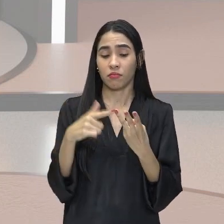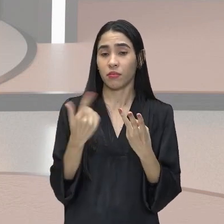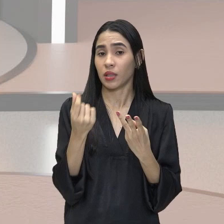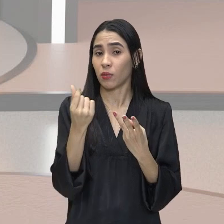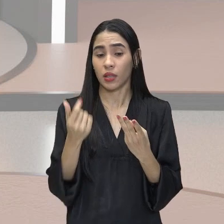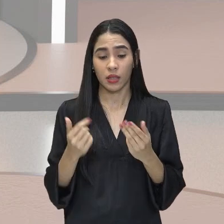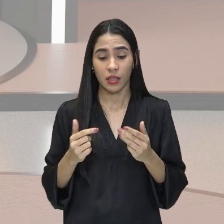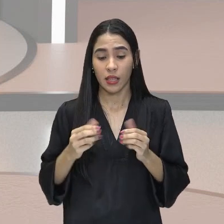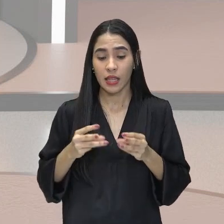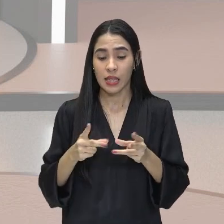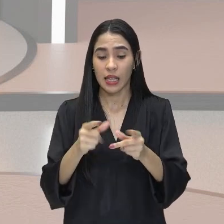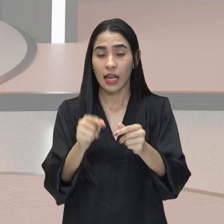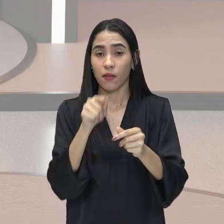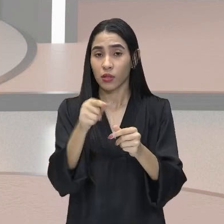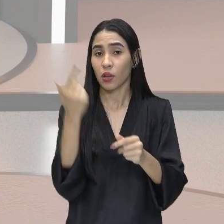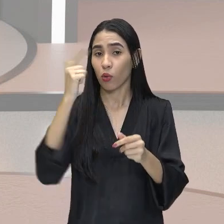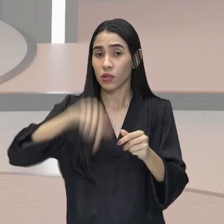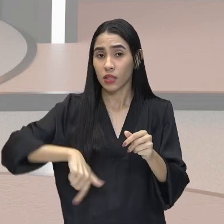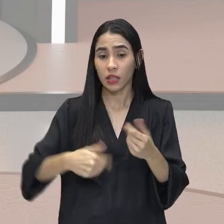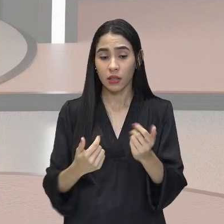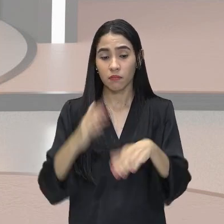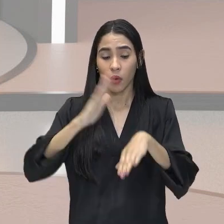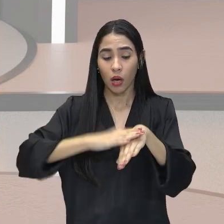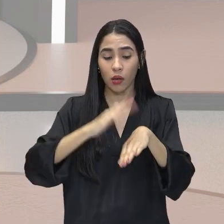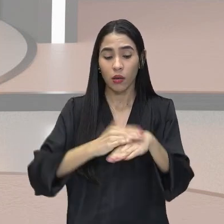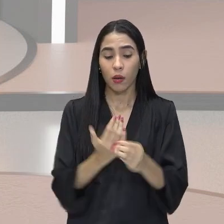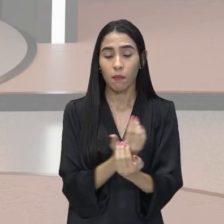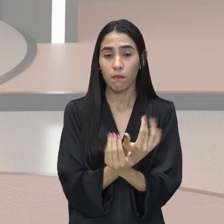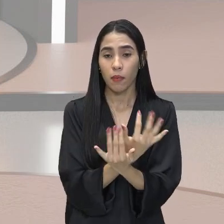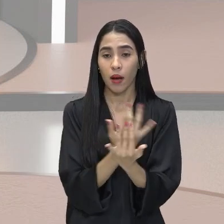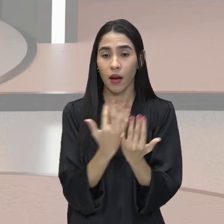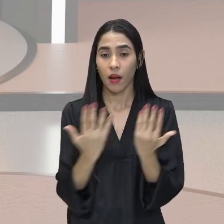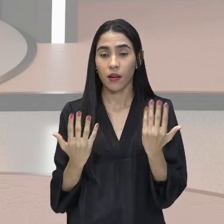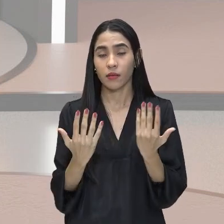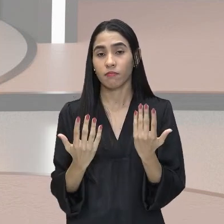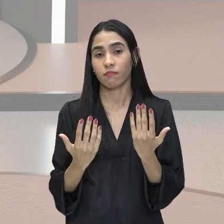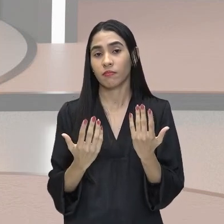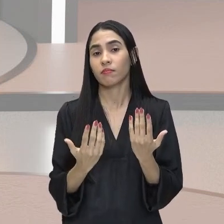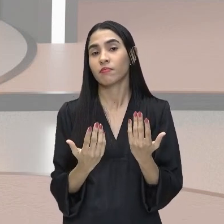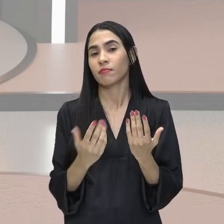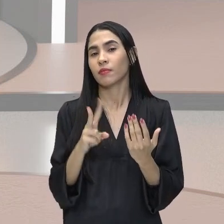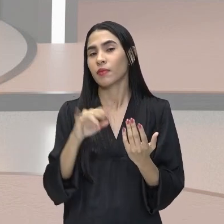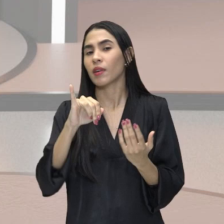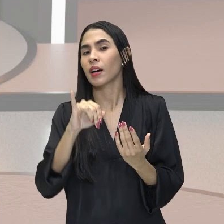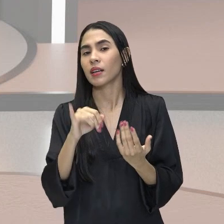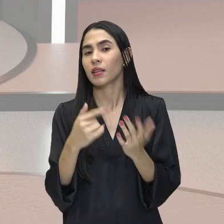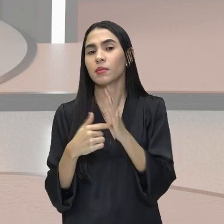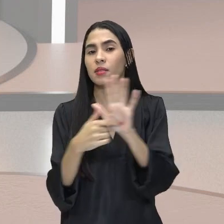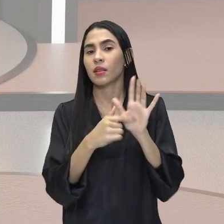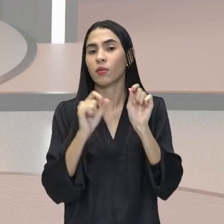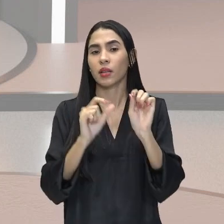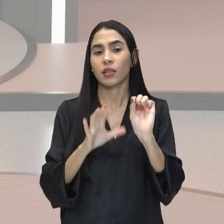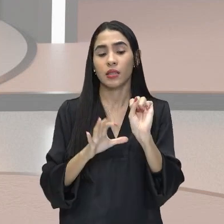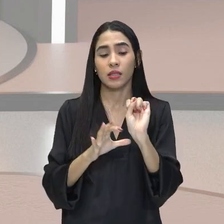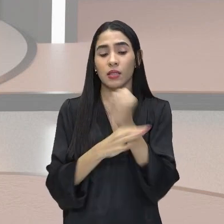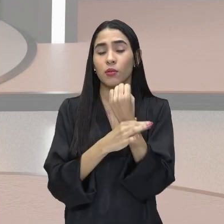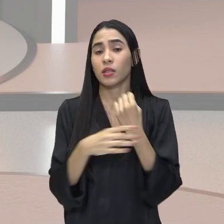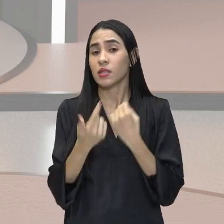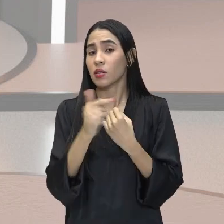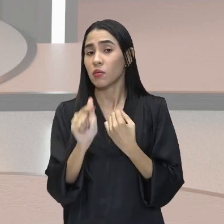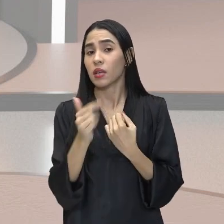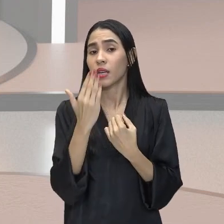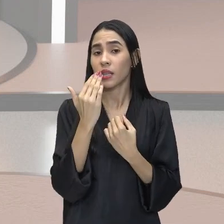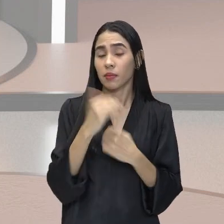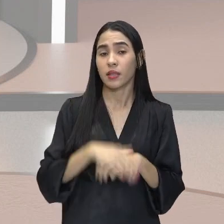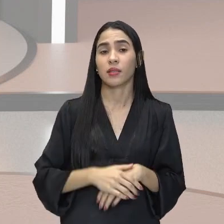para plantar o seu alimento, isso vai lhe trazer uma insegurança alimentar. A diminuição da expectativa de vida